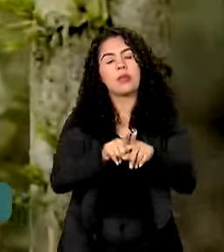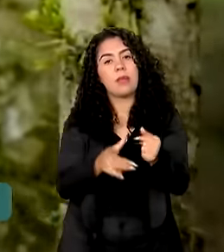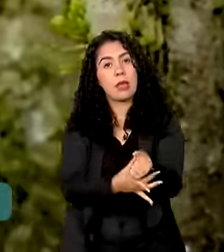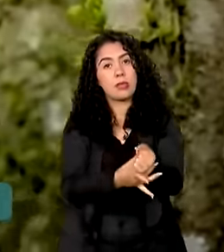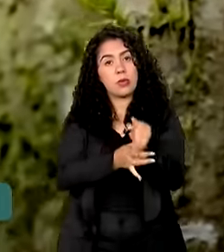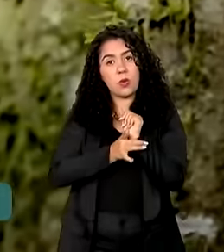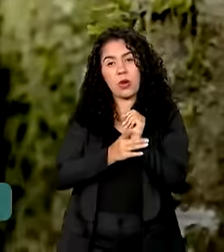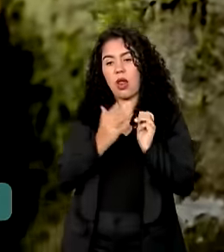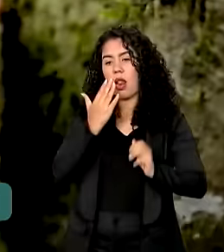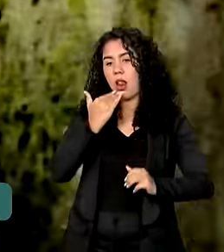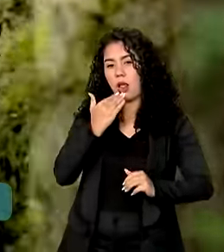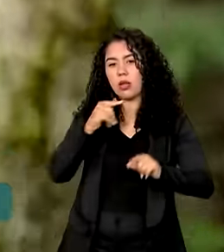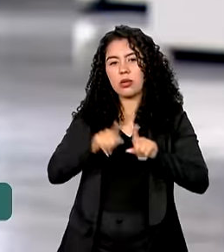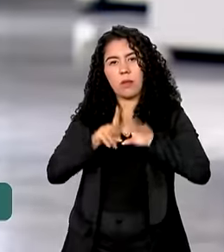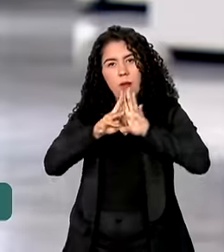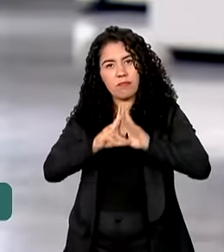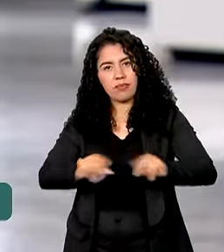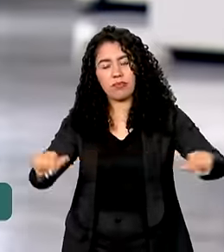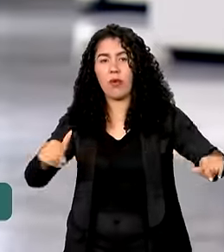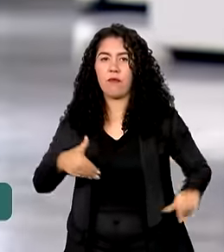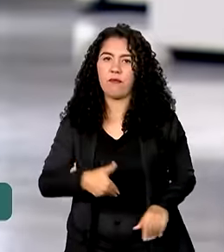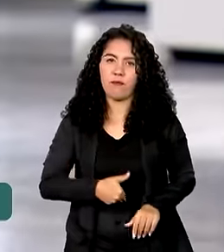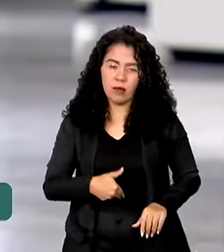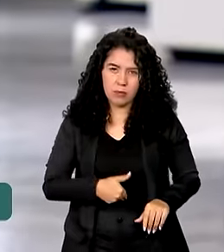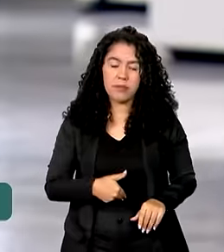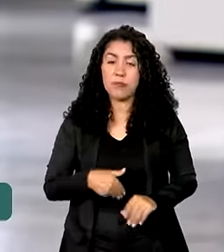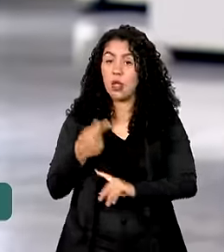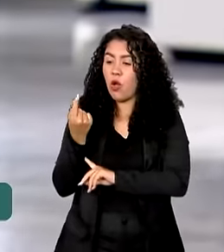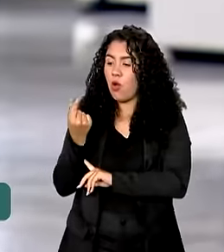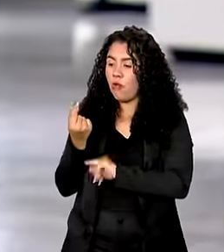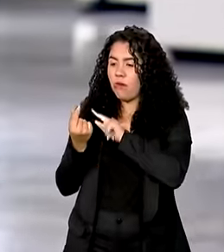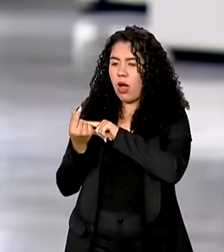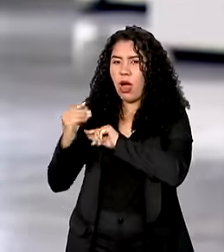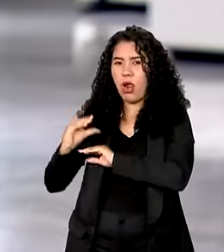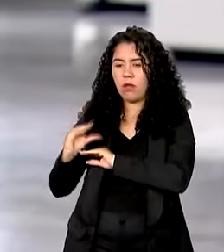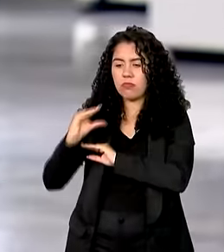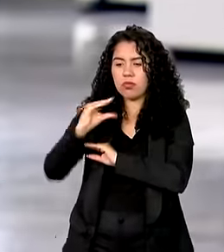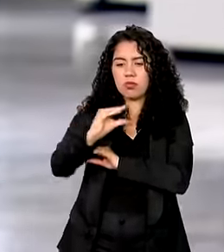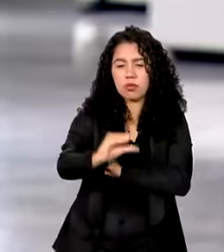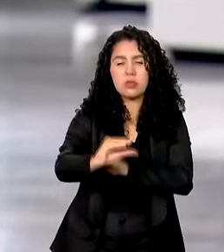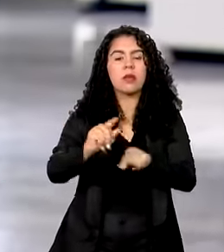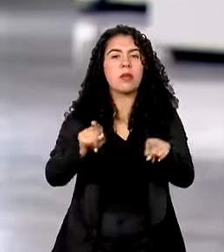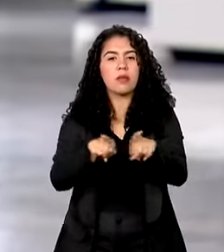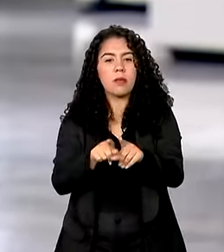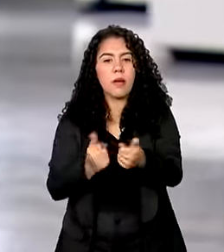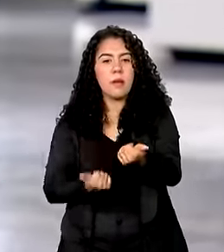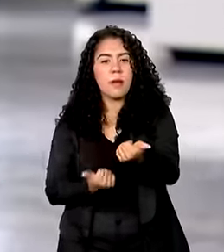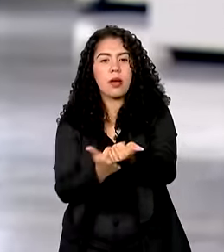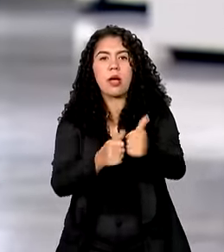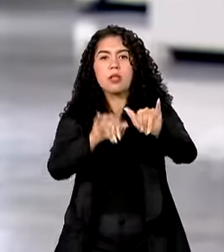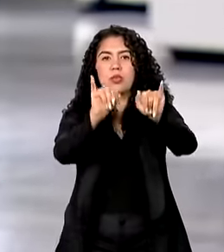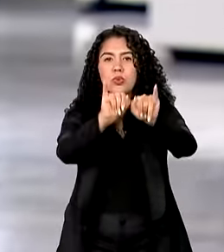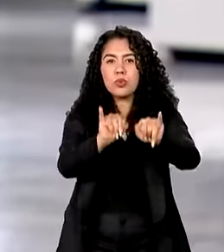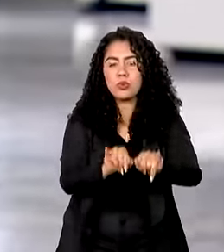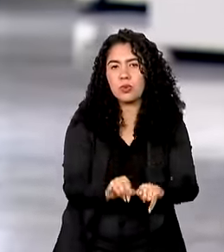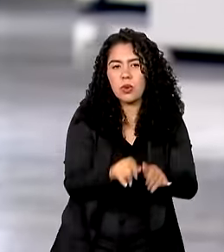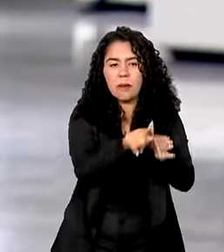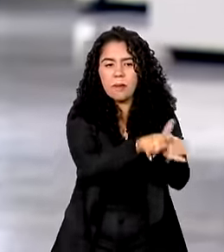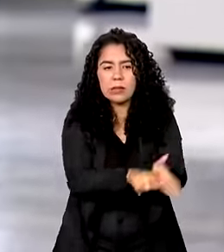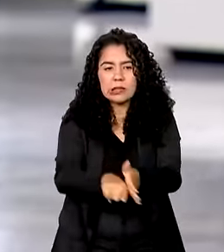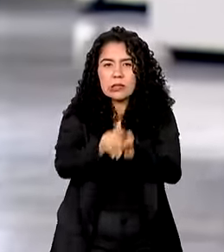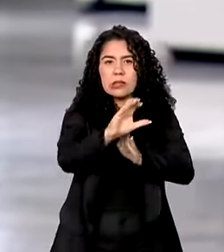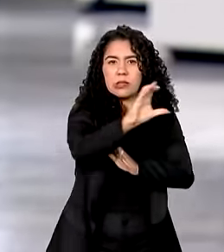e erradicação da fome. Os valores serão destinados também para apoiar infraestrutura de pesquisa